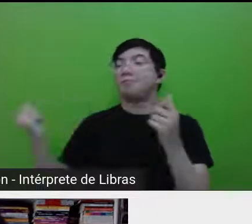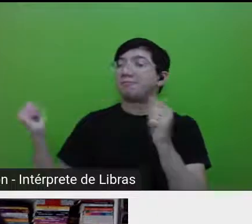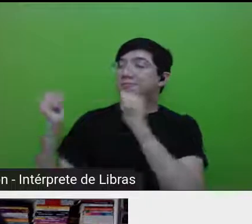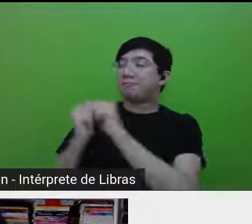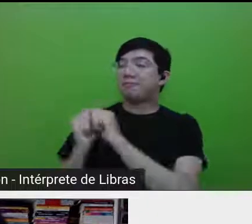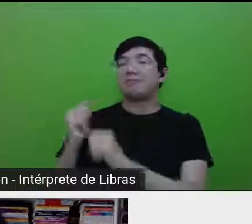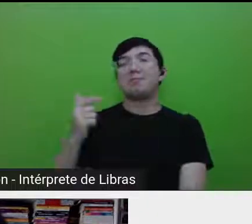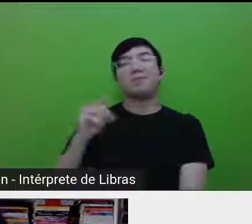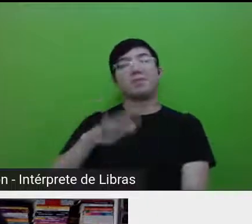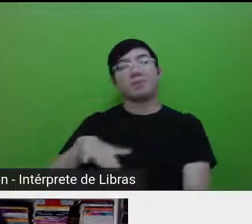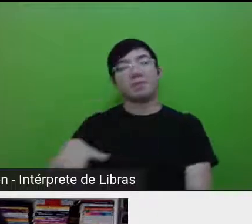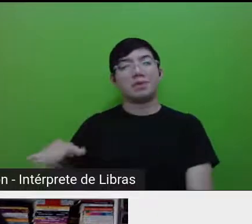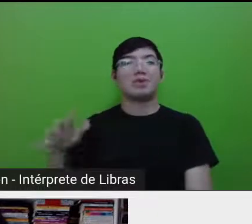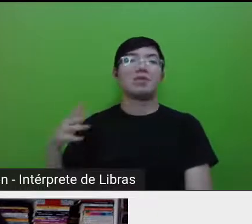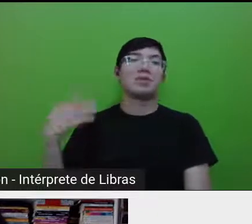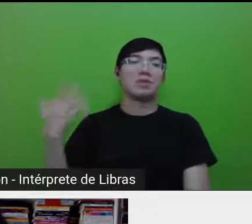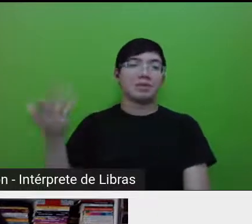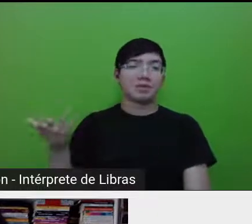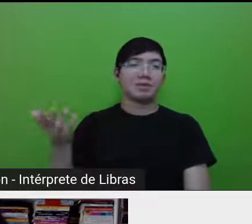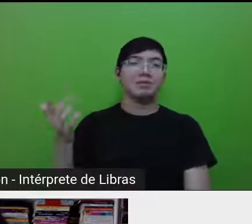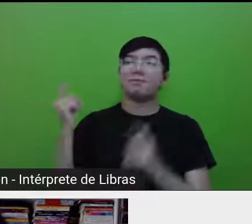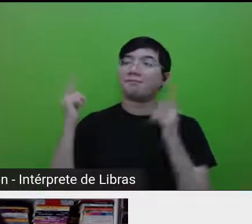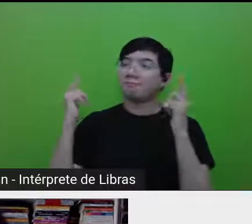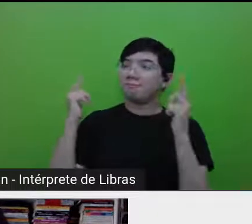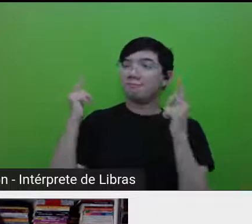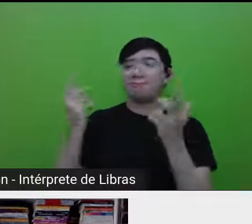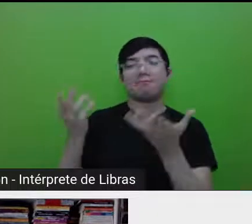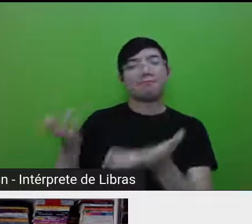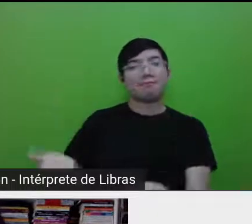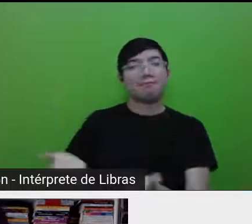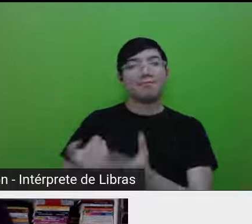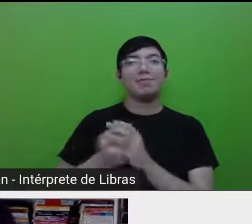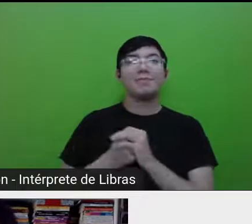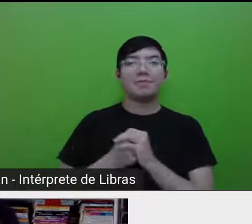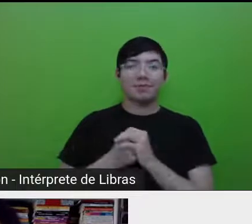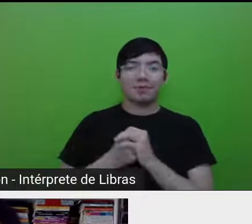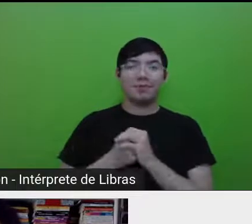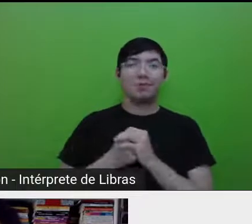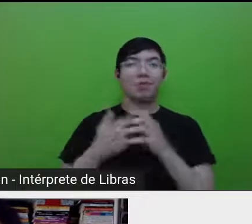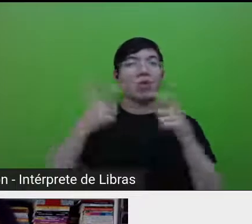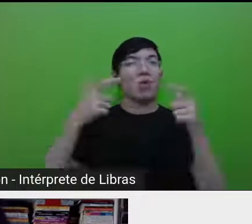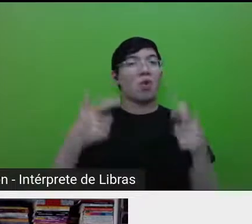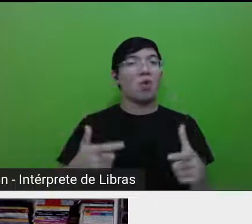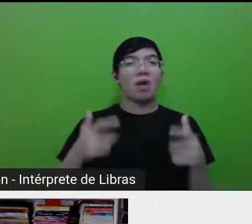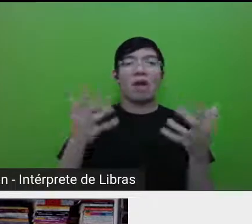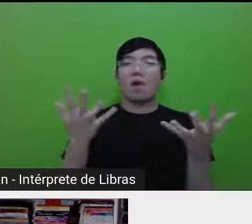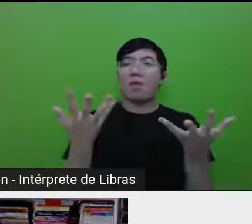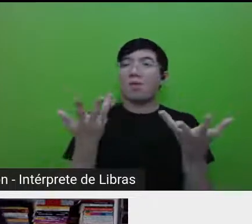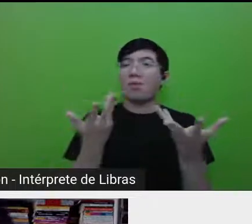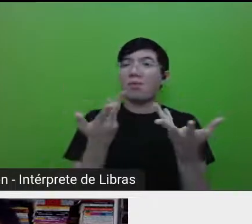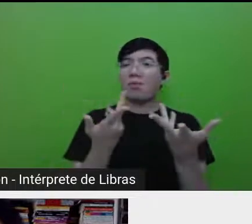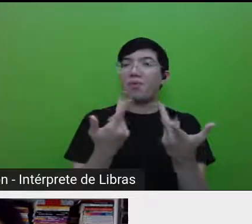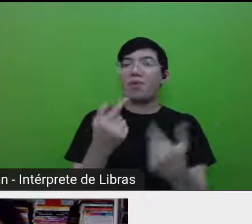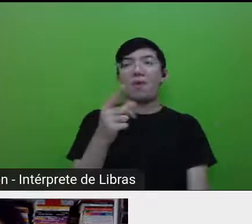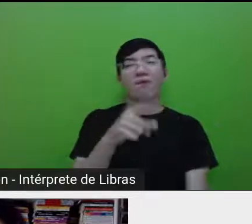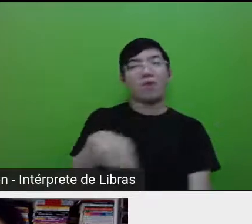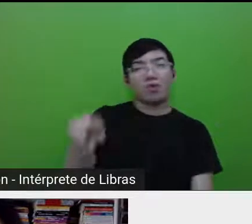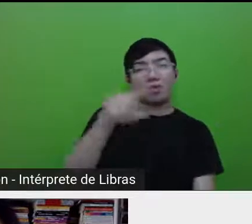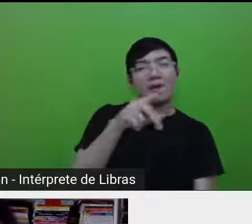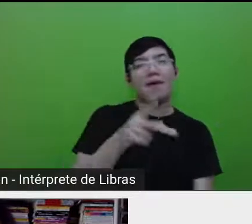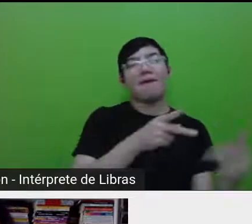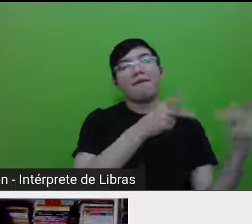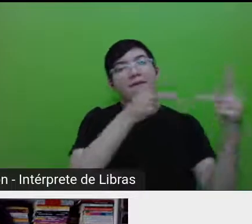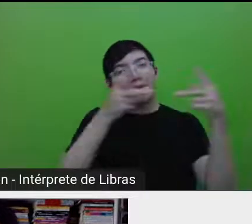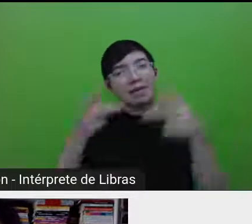a gente não precisa falar, ela vai curtir sempre. Exatamente, é um lugar maravilhoso, gente, visite, se a Fernanda estiver por